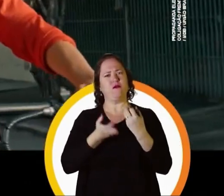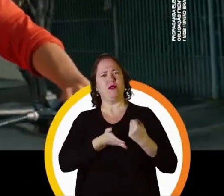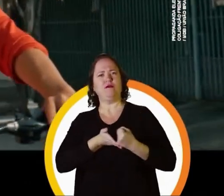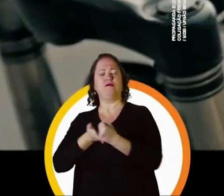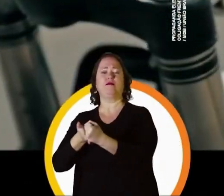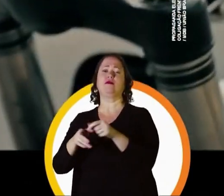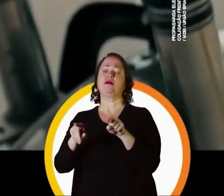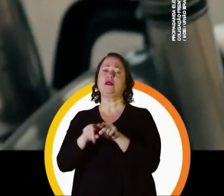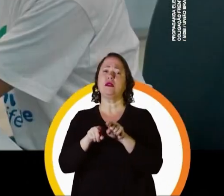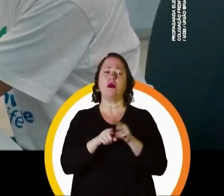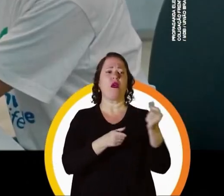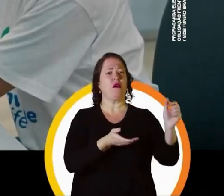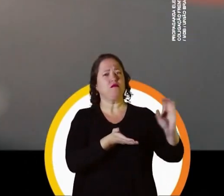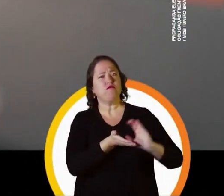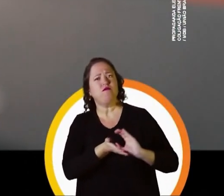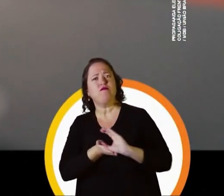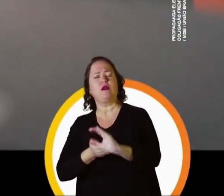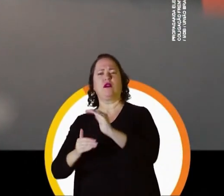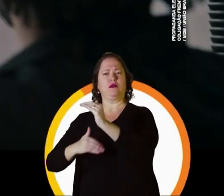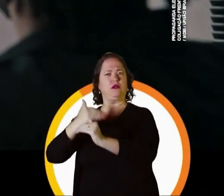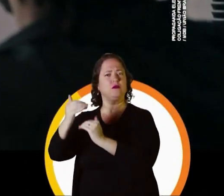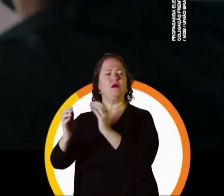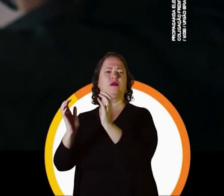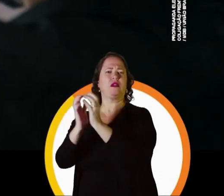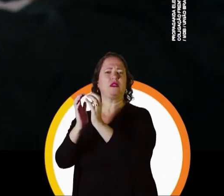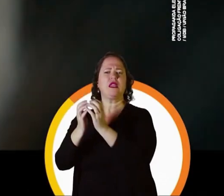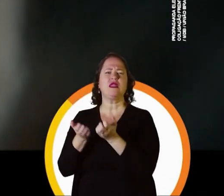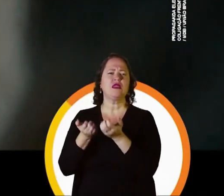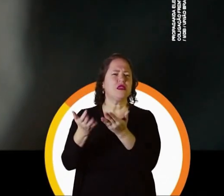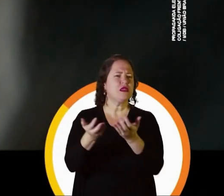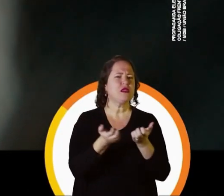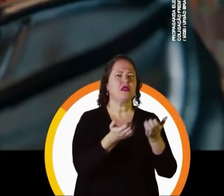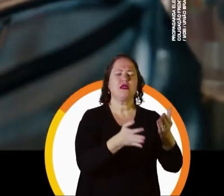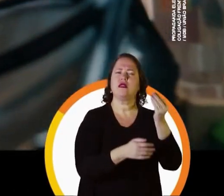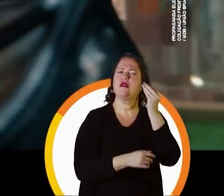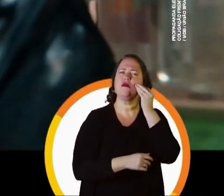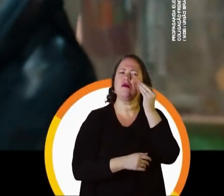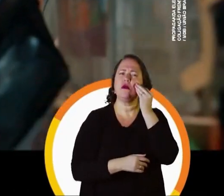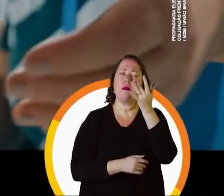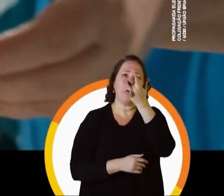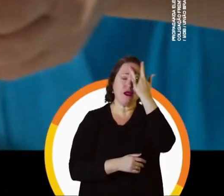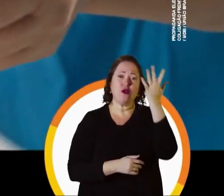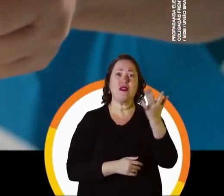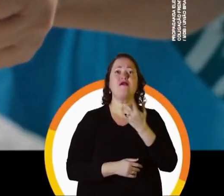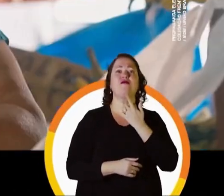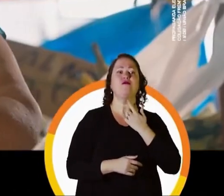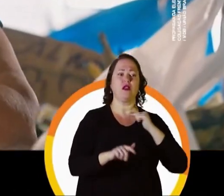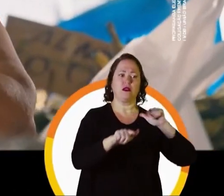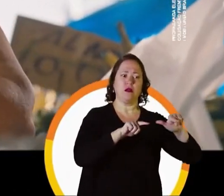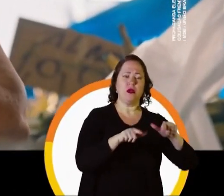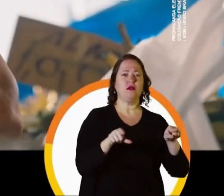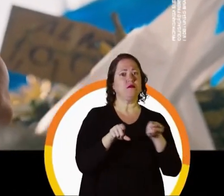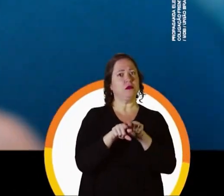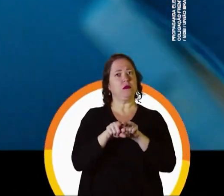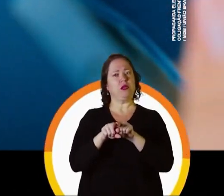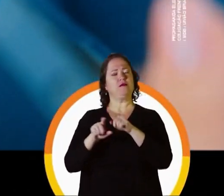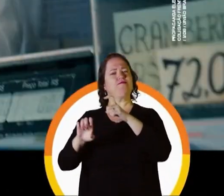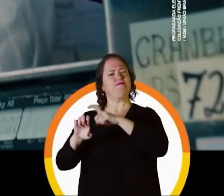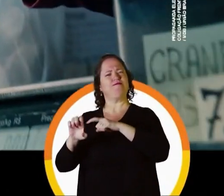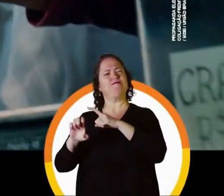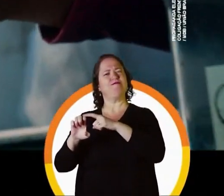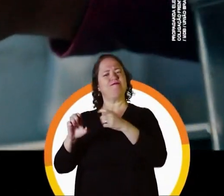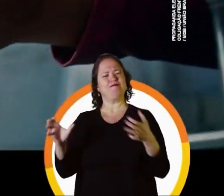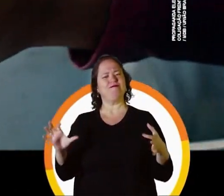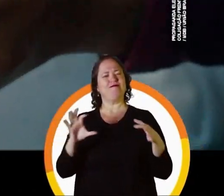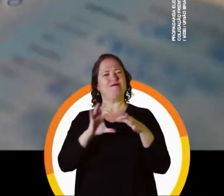Recife, no Credpop, no Desenvolve Recife, que geram oportunidade para quem quer trabalhar e empreender. E assim, conquistar